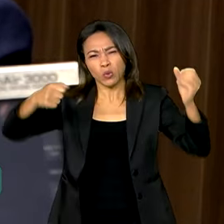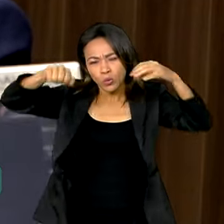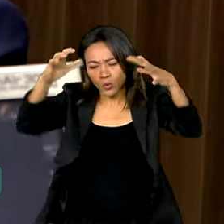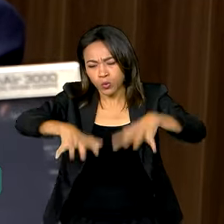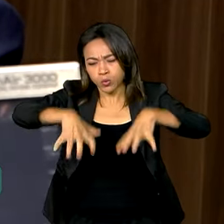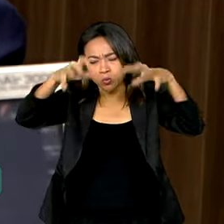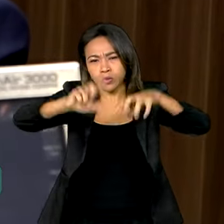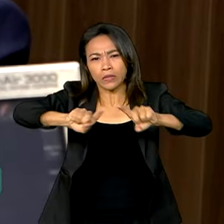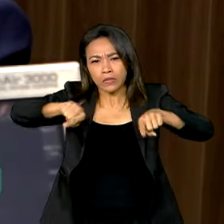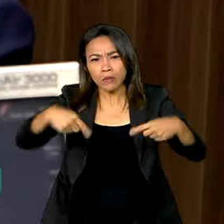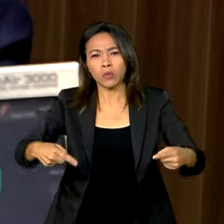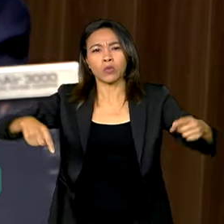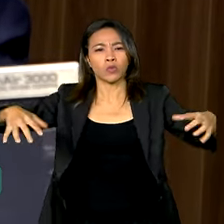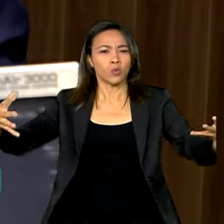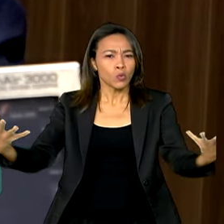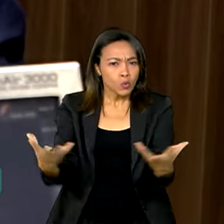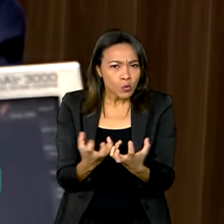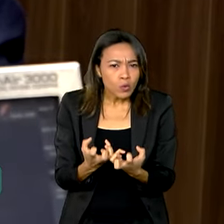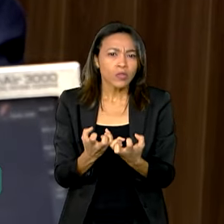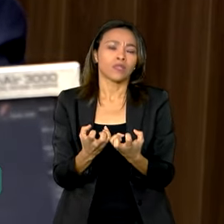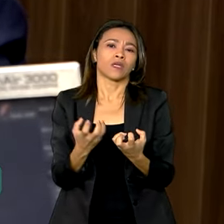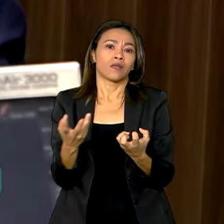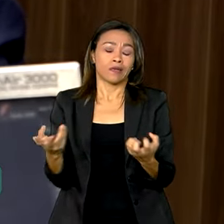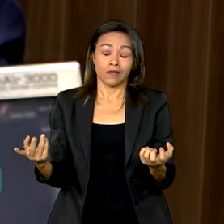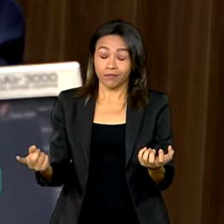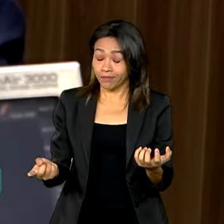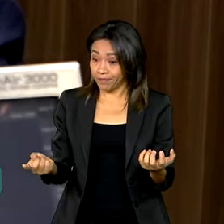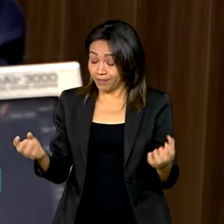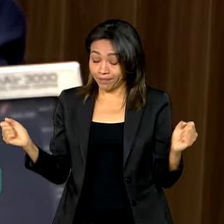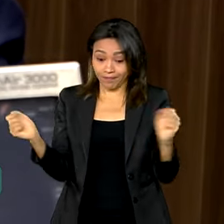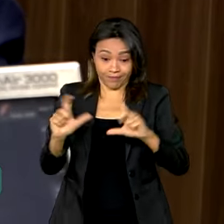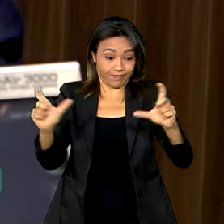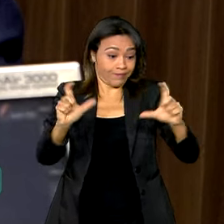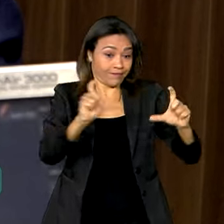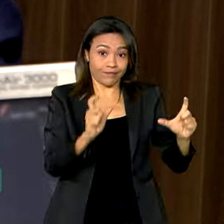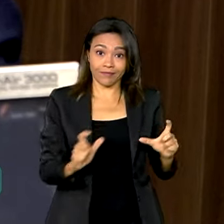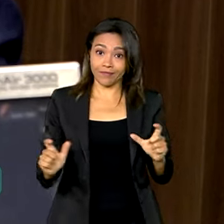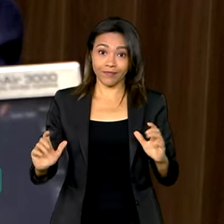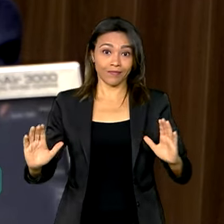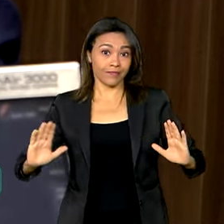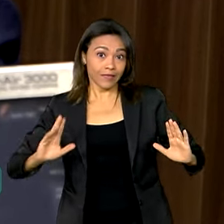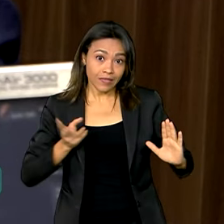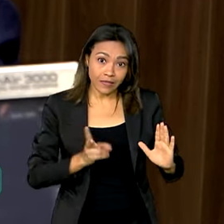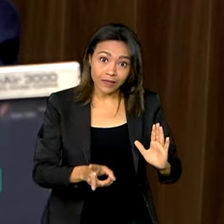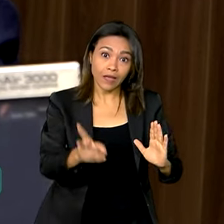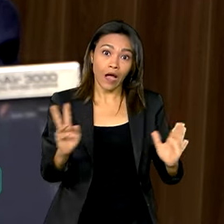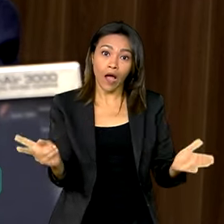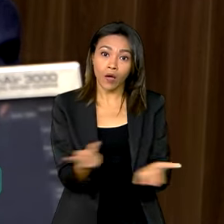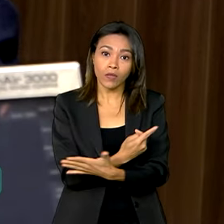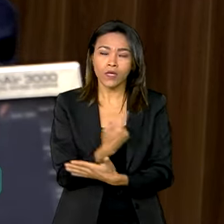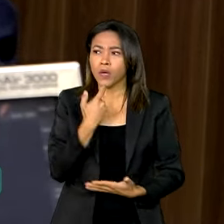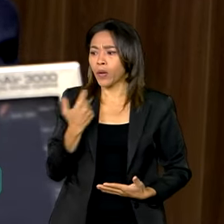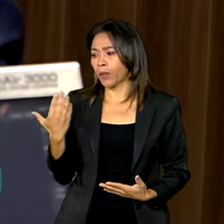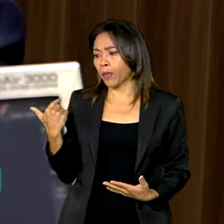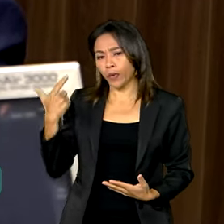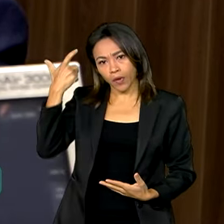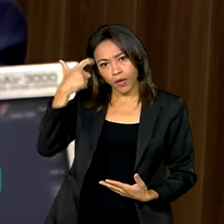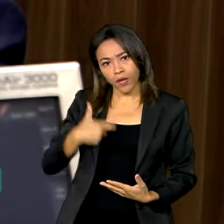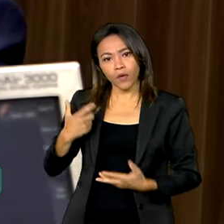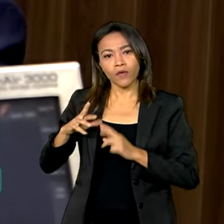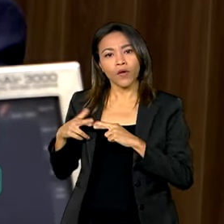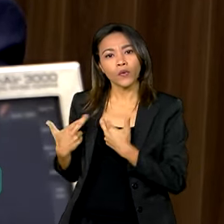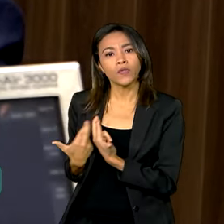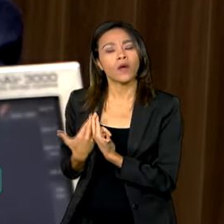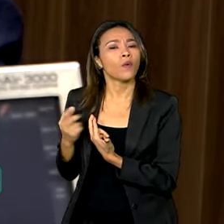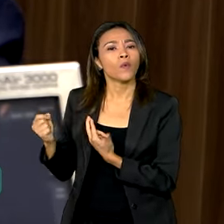enchente. Ou seja, é uma situação que não tem trégua. Agora mesmo, estava agora há pouco reunido, tratando sobre